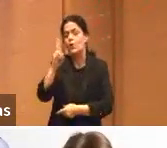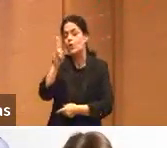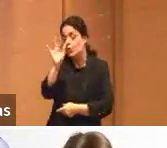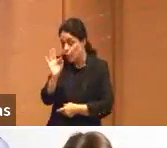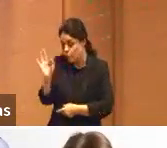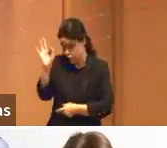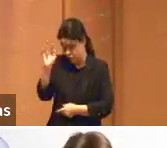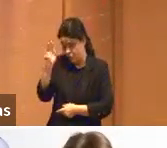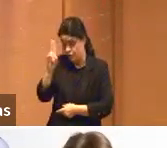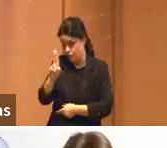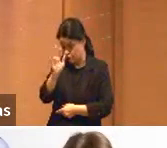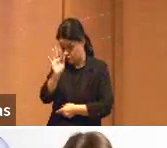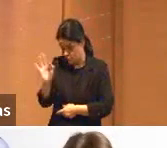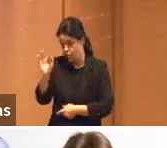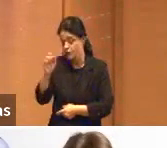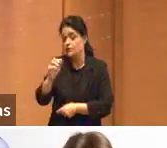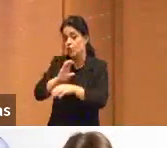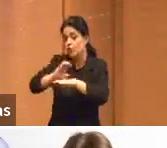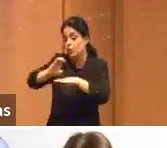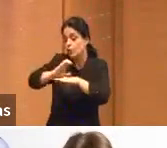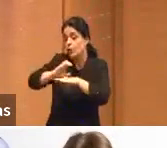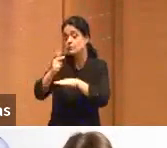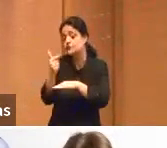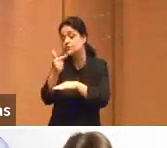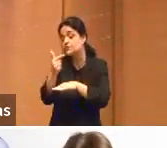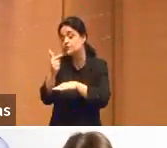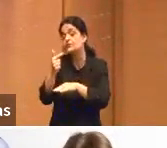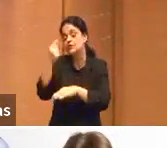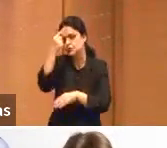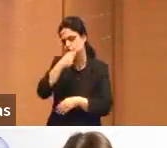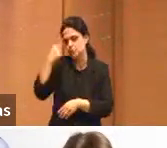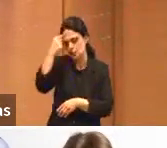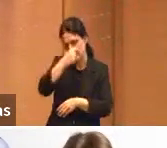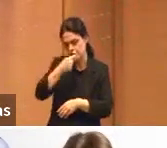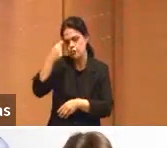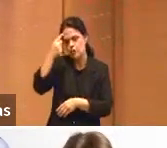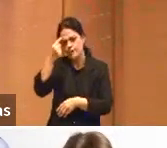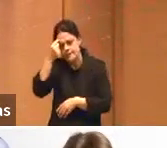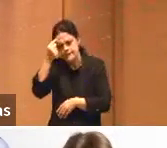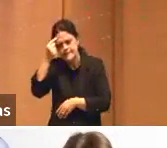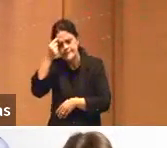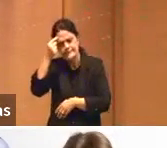curso de 22 horas para pensar nessa questão junto com os professores de lá,